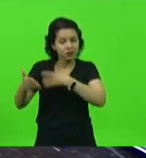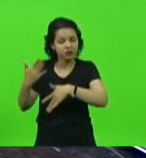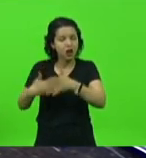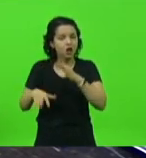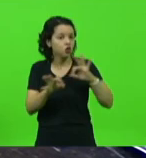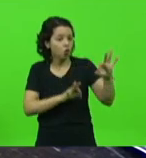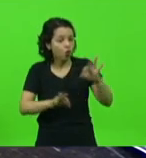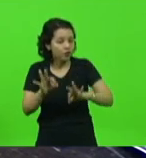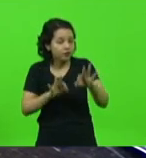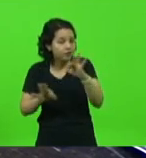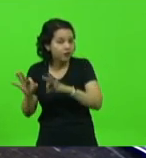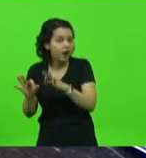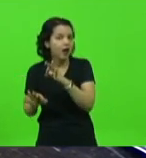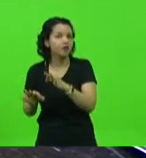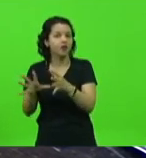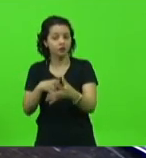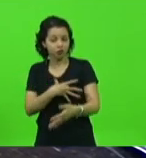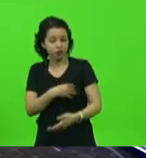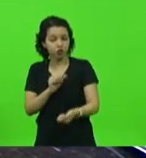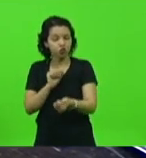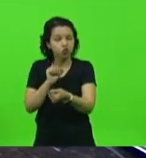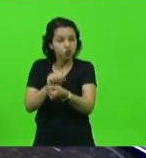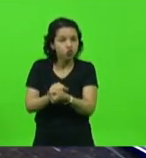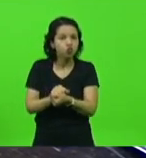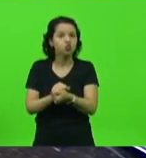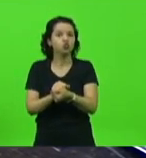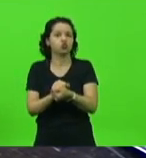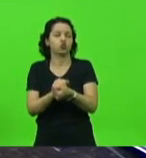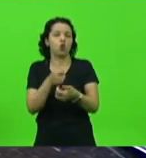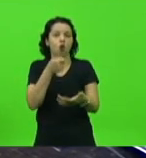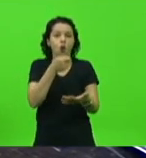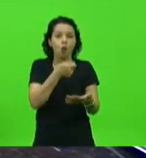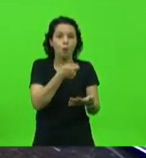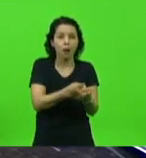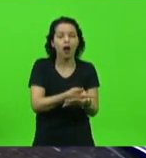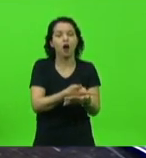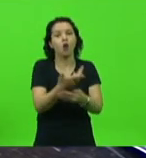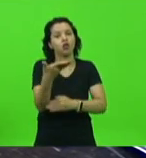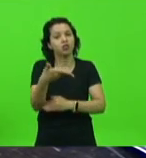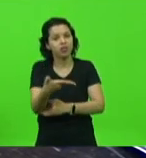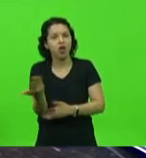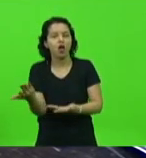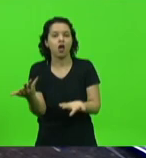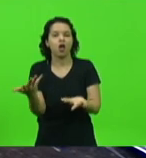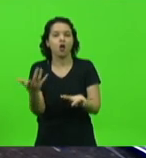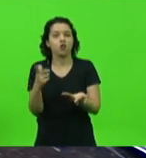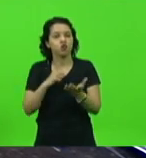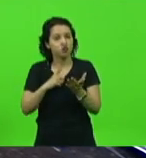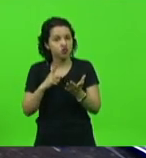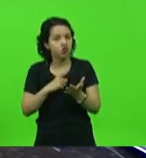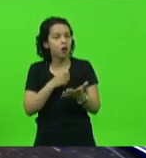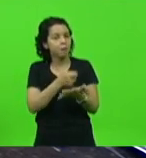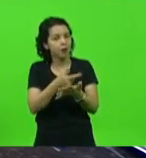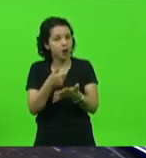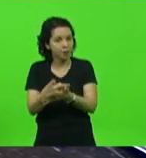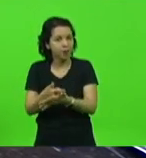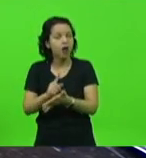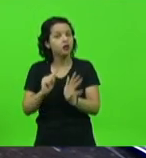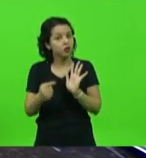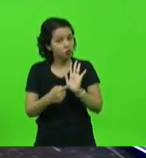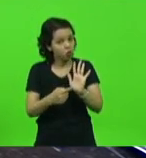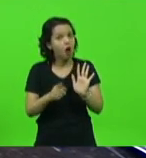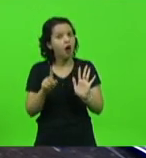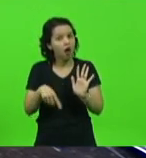acompanhar os seus filhos, gastaram com hotel, com hospedagens. Isso aí, tudo denúncia de pais, de